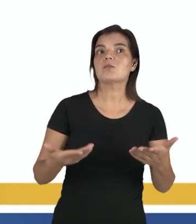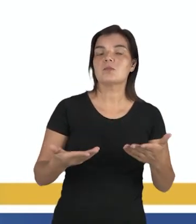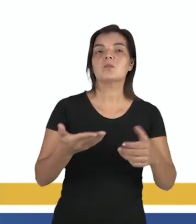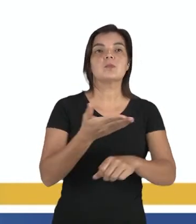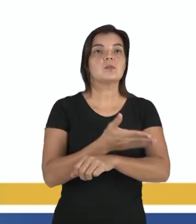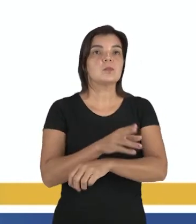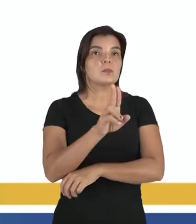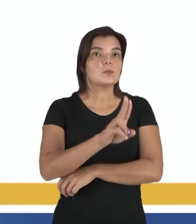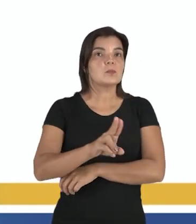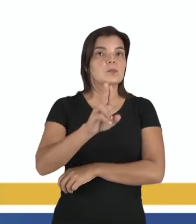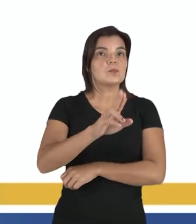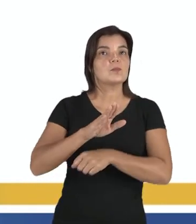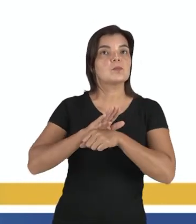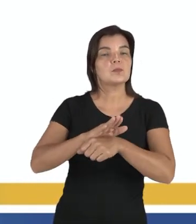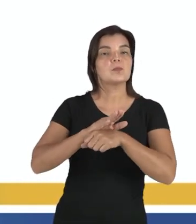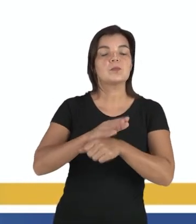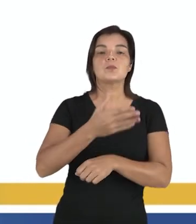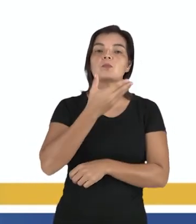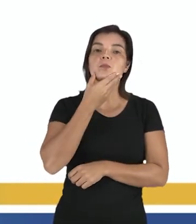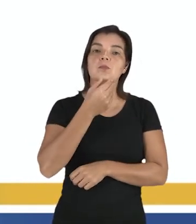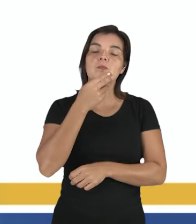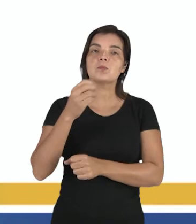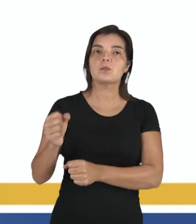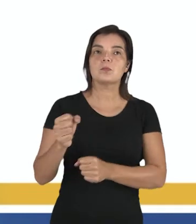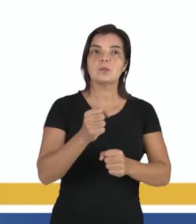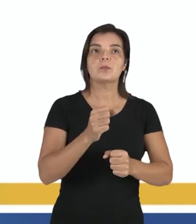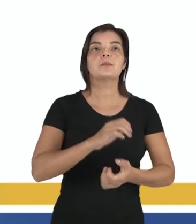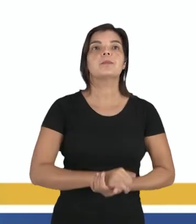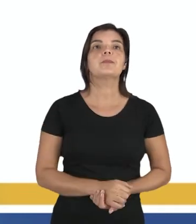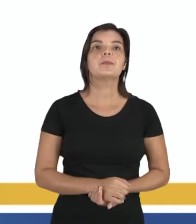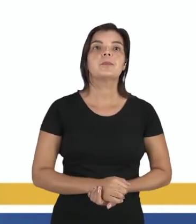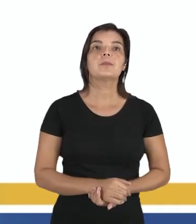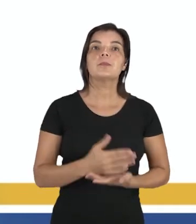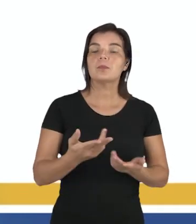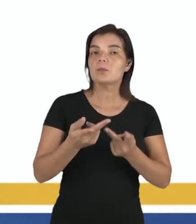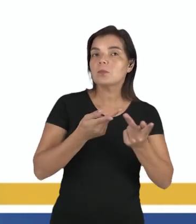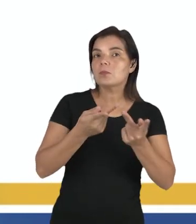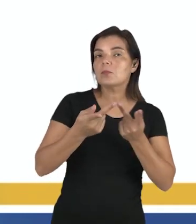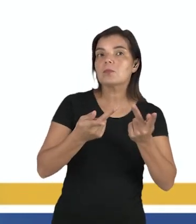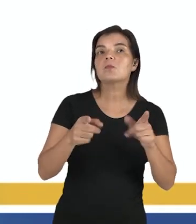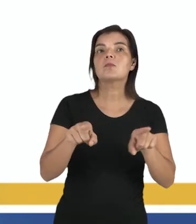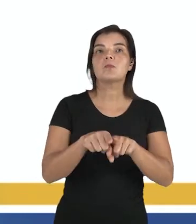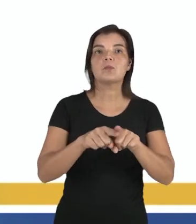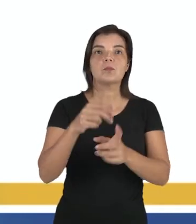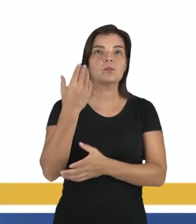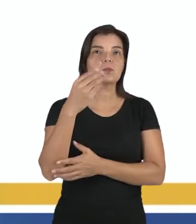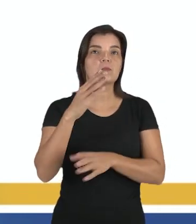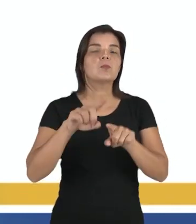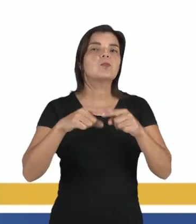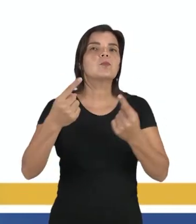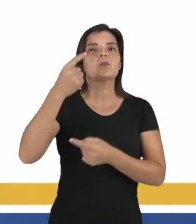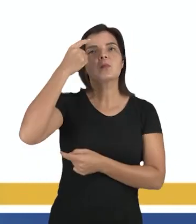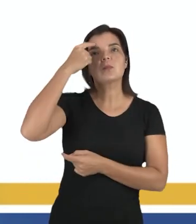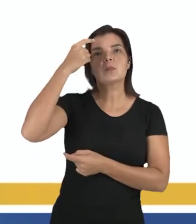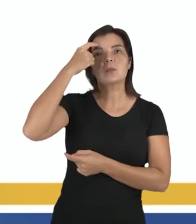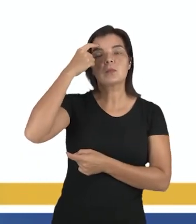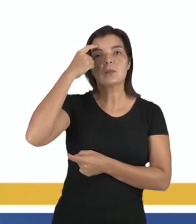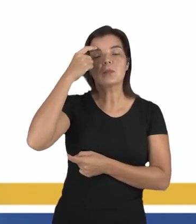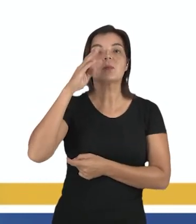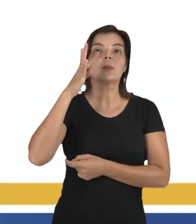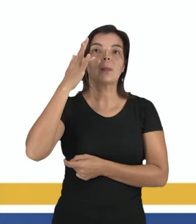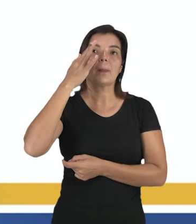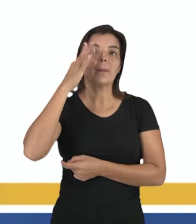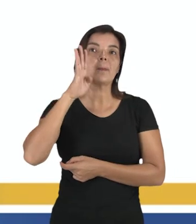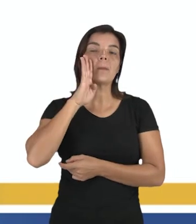prática, a serviço da utilidade do homem e de seu poder, sobre o projeto moderno de ciência, do qual o pensamento